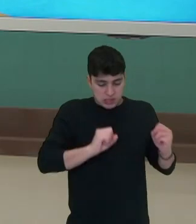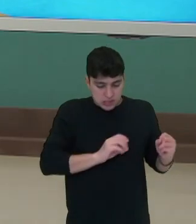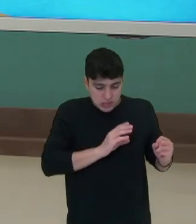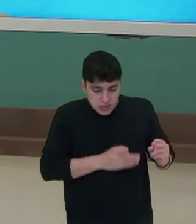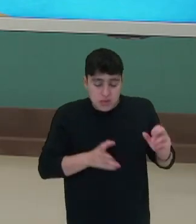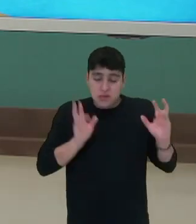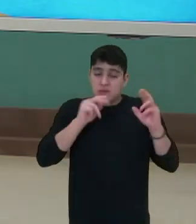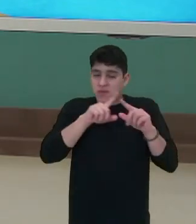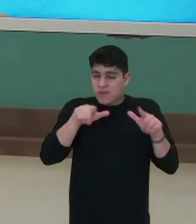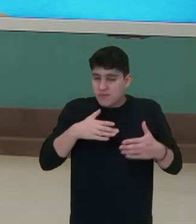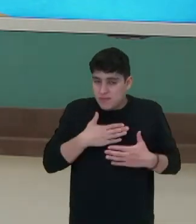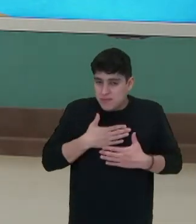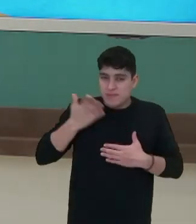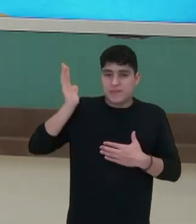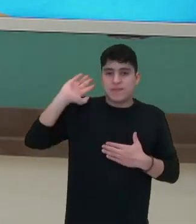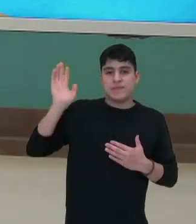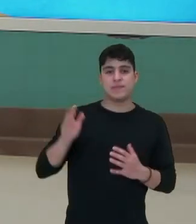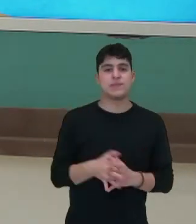gostado e até breve!